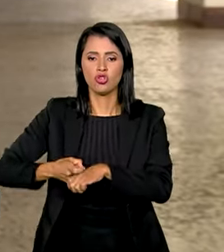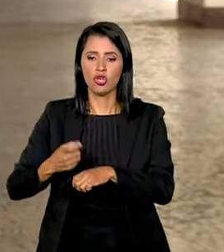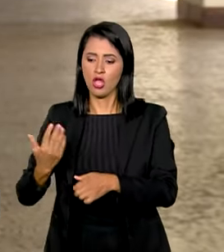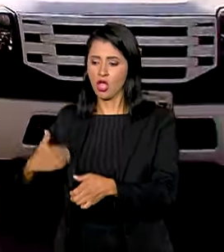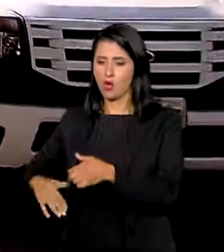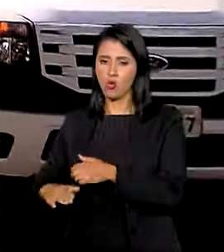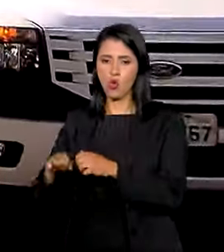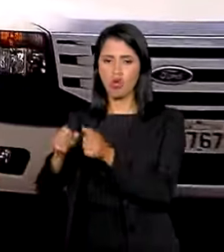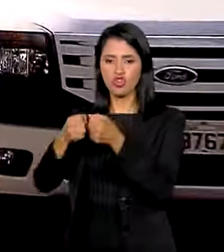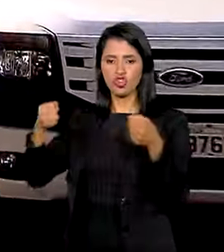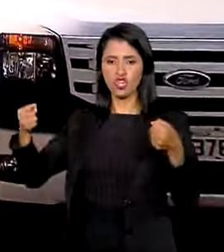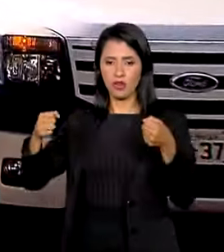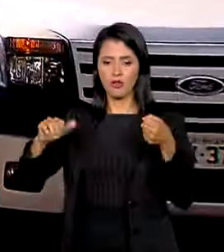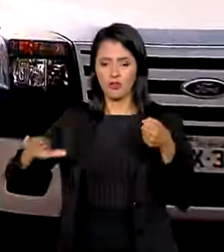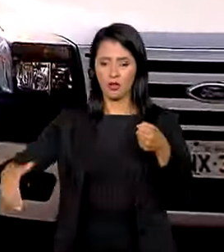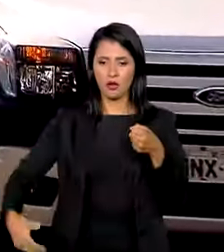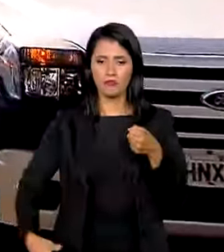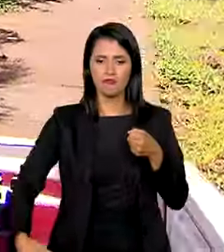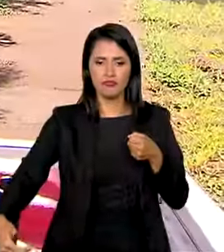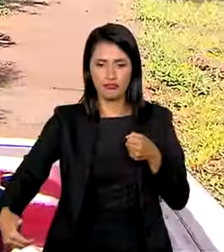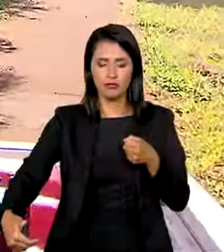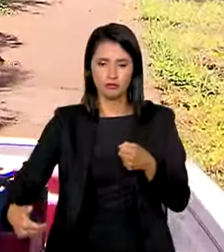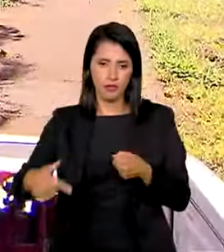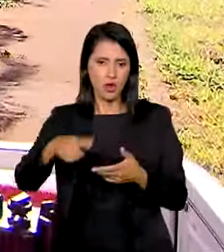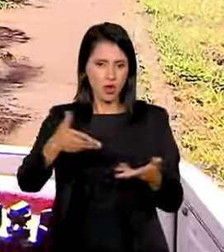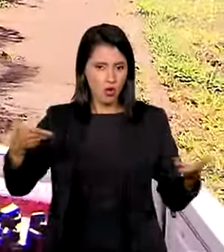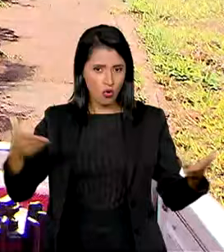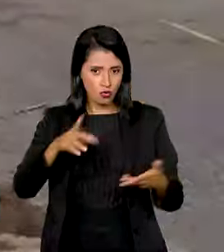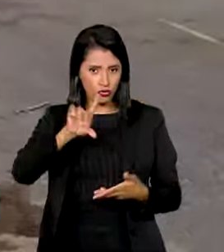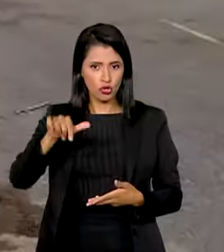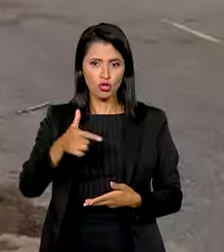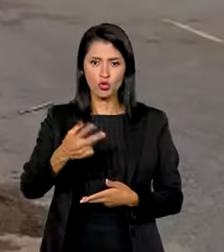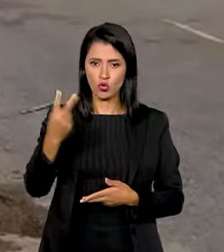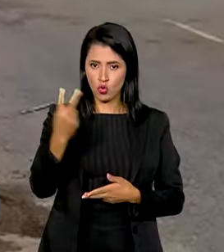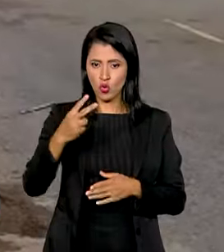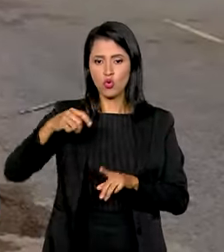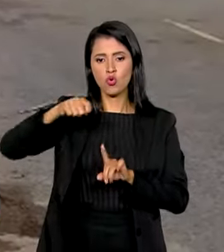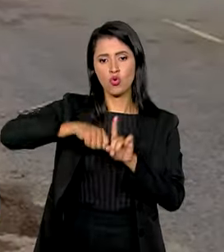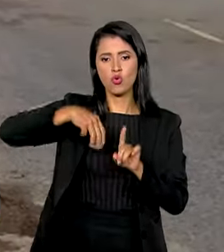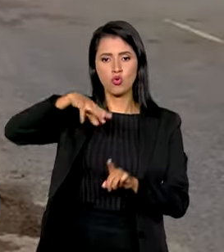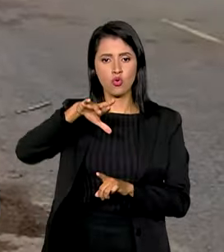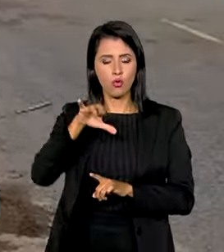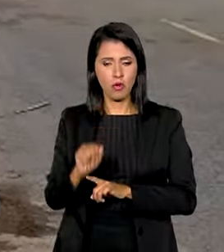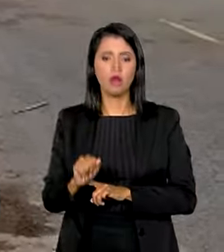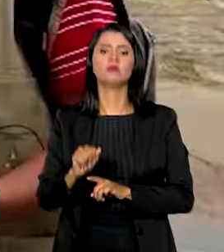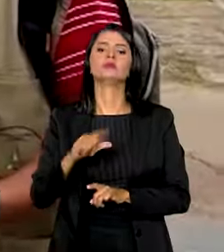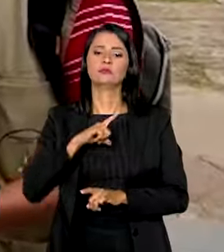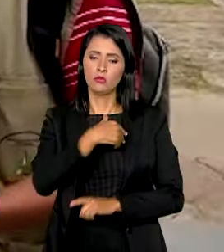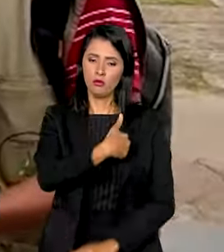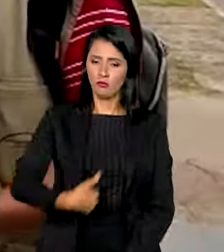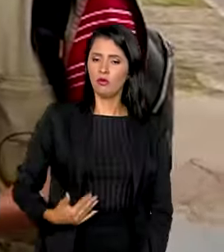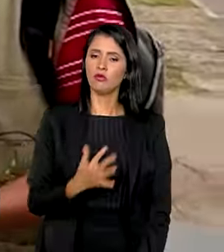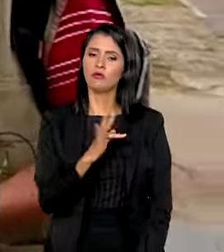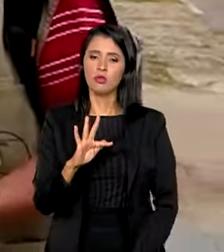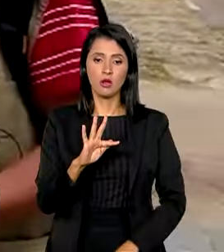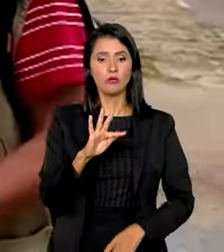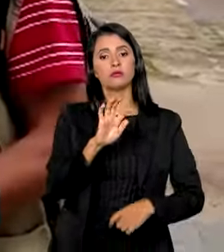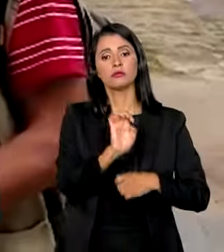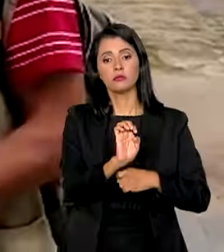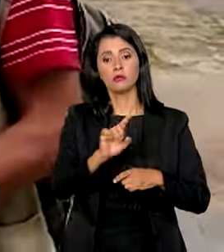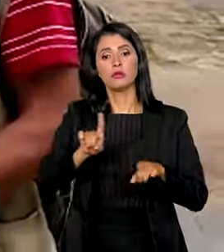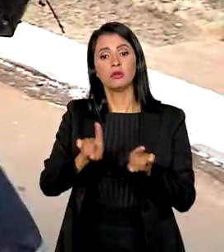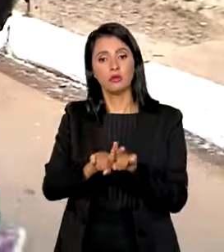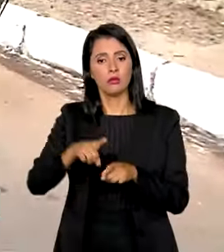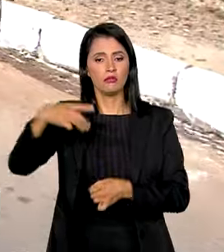geladeiras. A mobilização neste dia 2 de março envolve governos federal, estaduais e